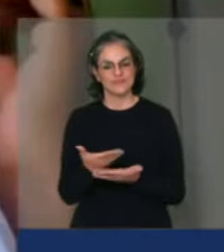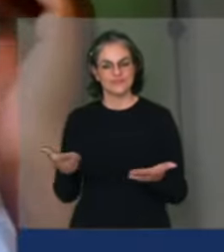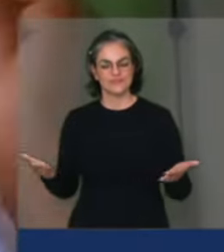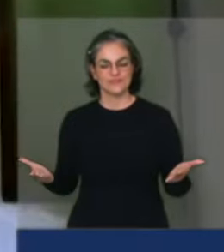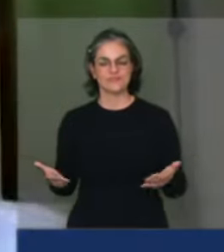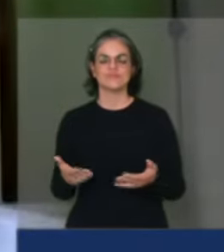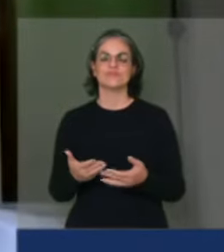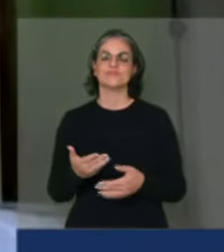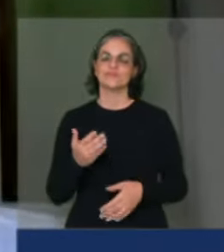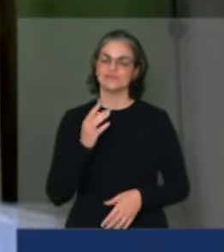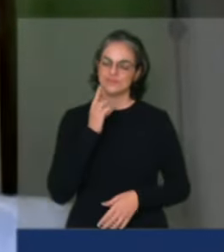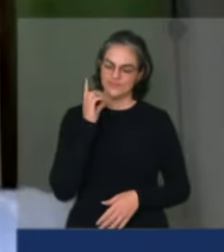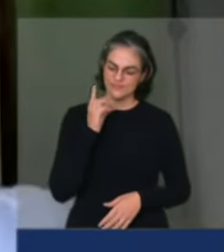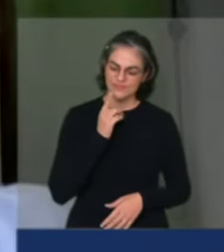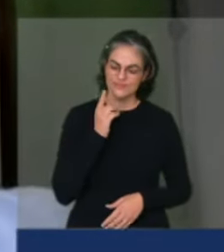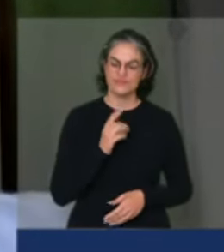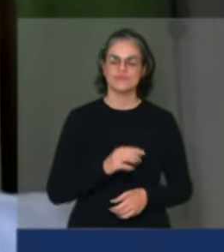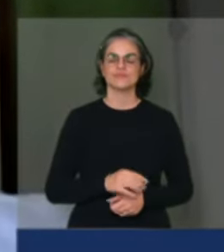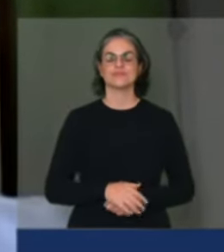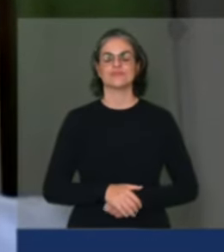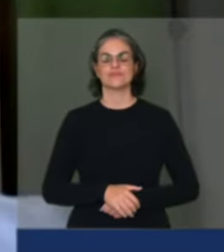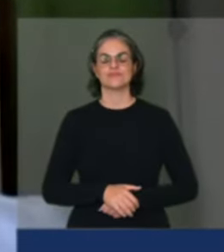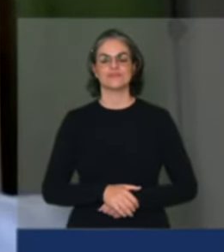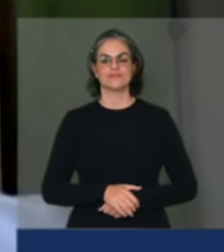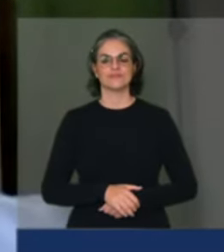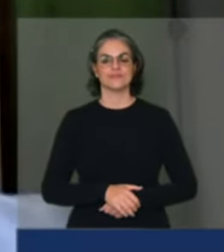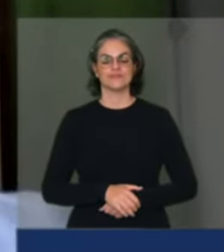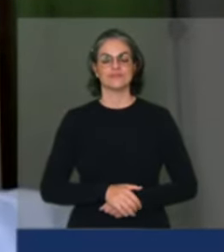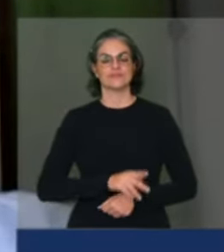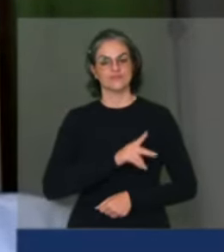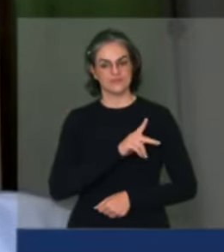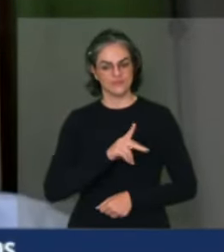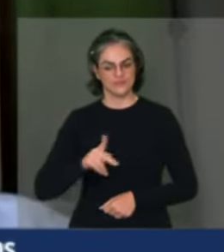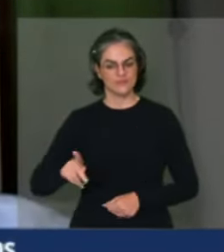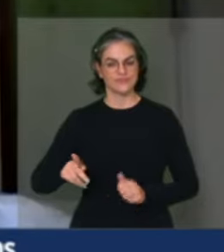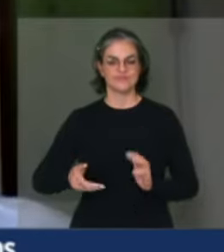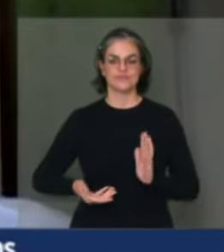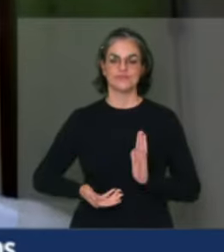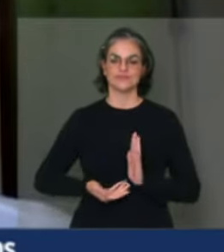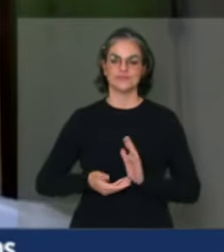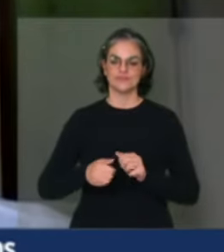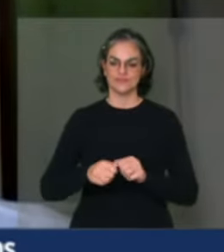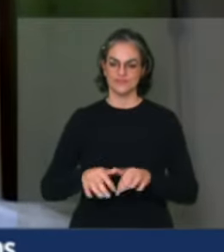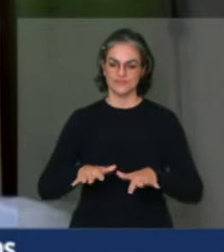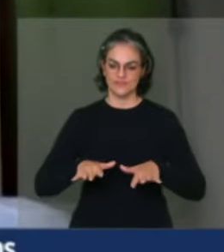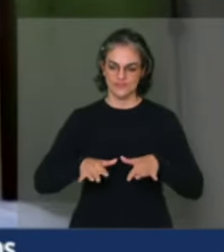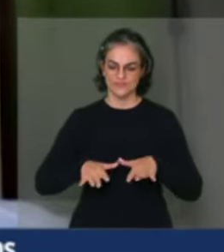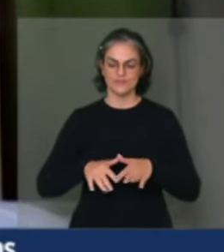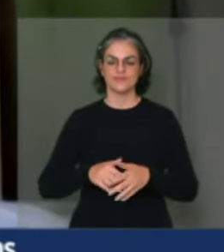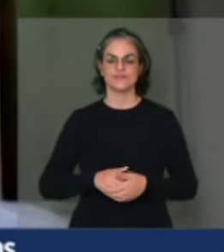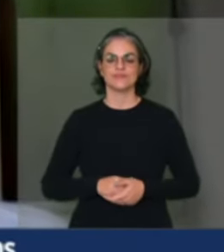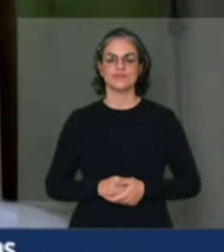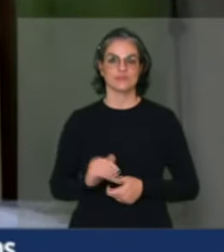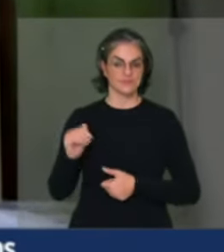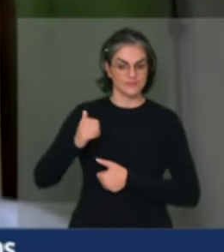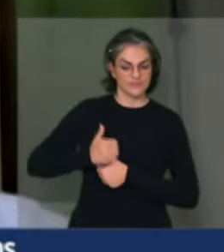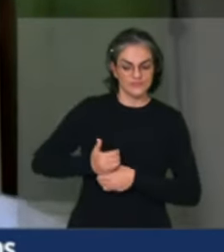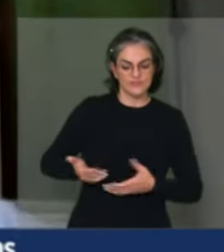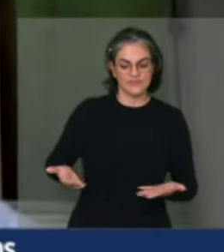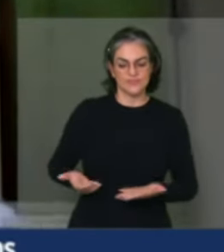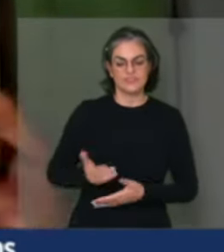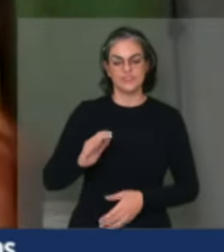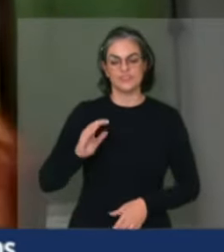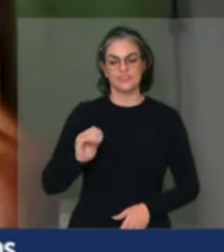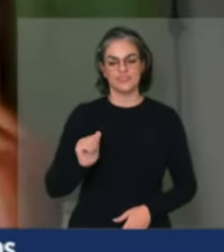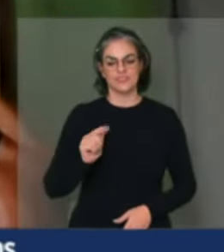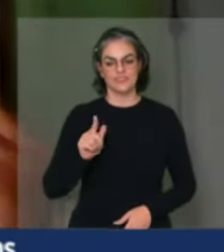parlamentares, bom dia à presidência da sessão, Carlos Vera está assumindo o momento no lugar